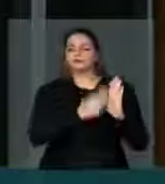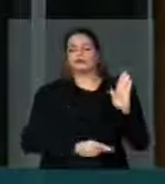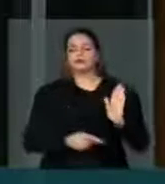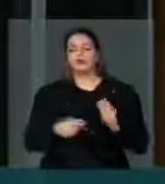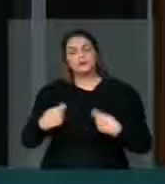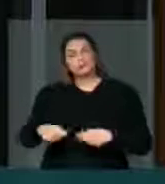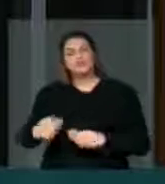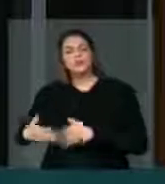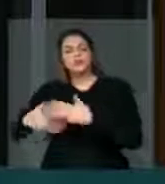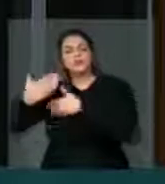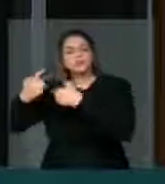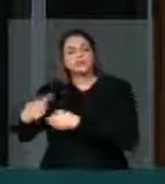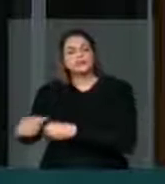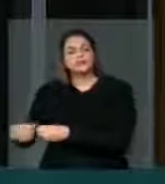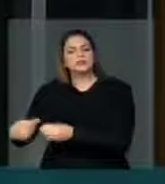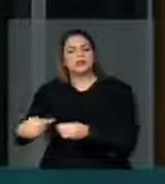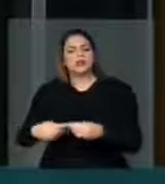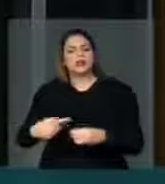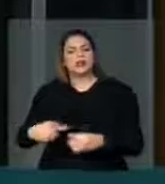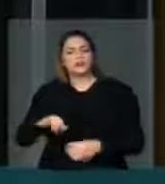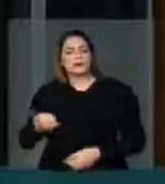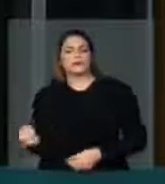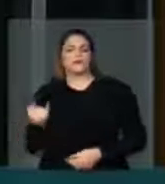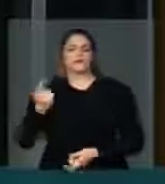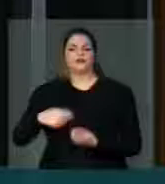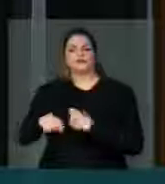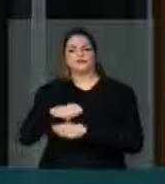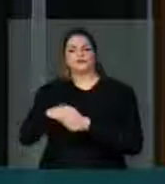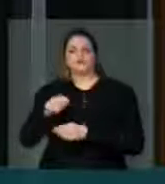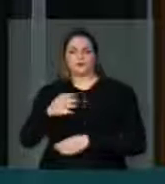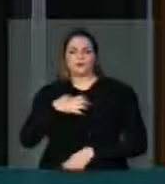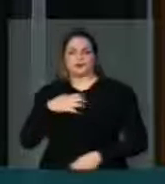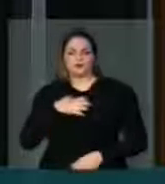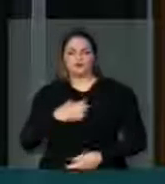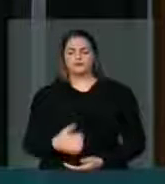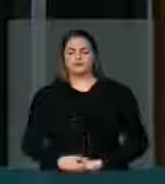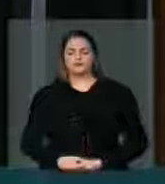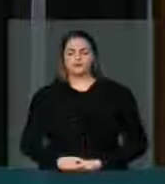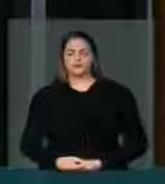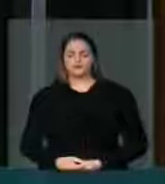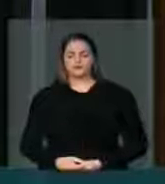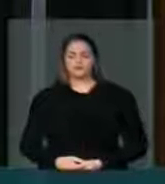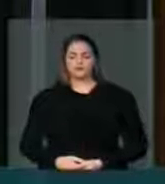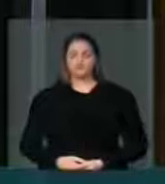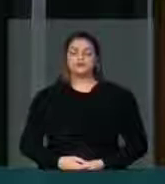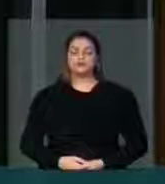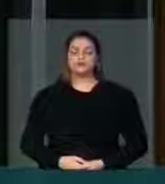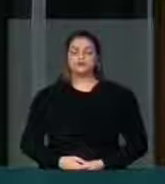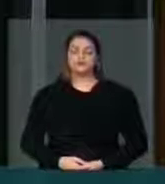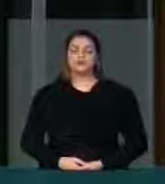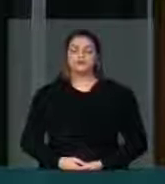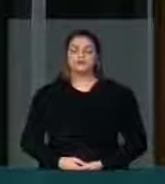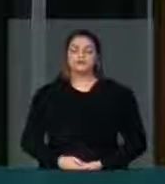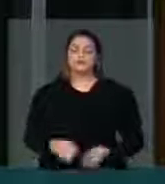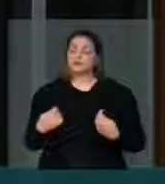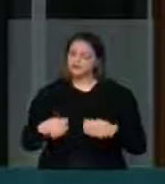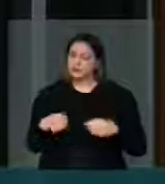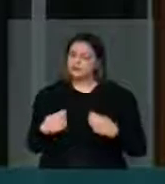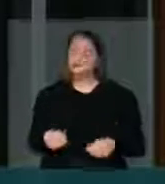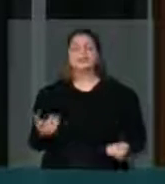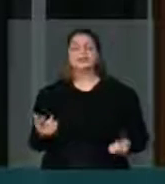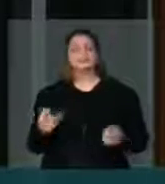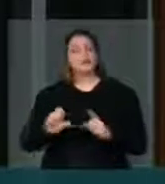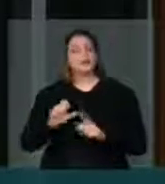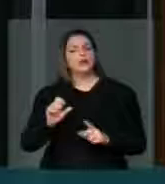do desenvolvimento e da estruturação da infraestrutura do Estado da Bahia. É fundamental a recolocação dessa obra nas